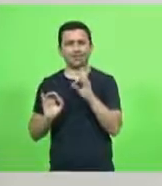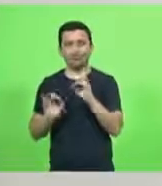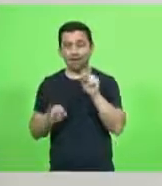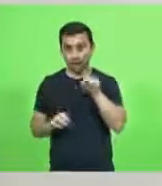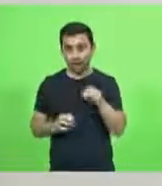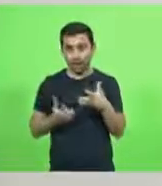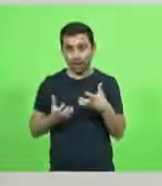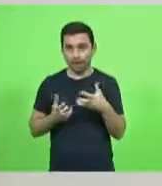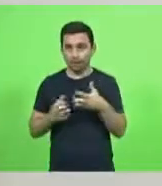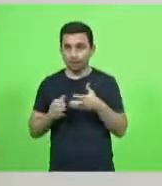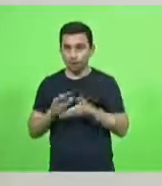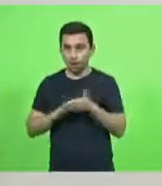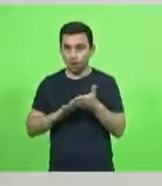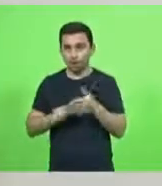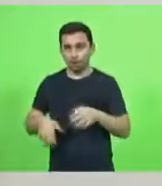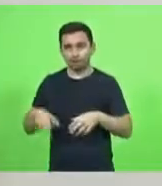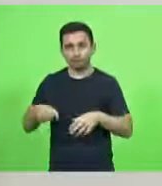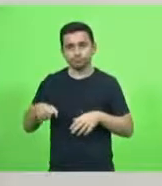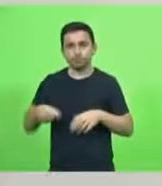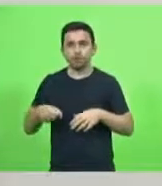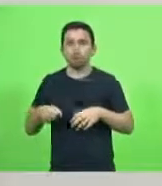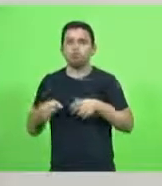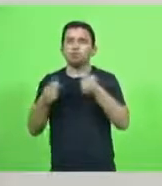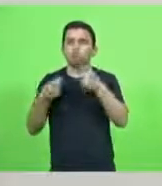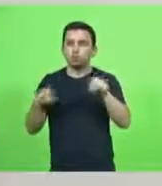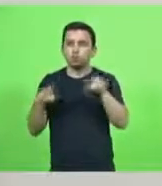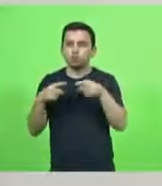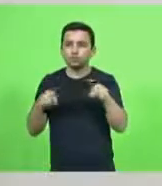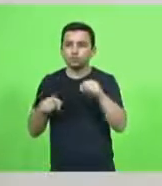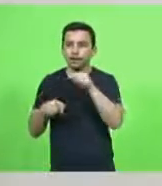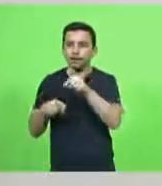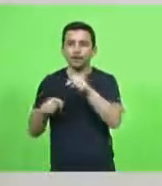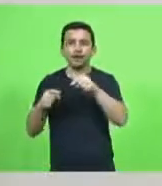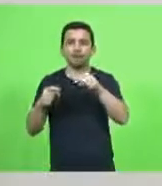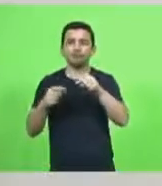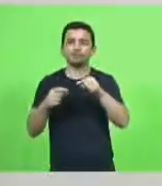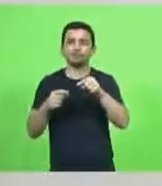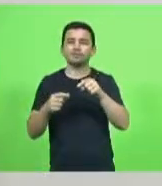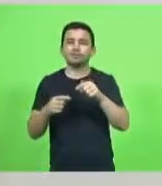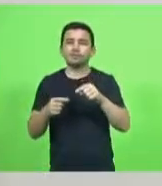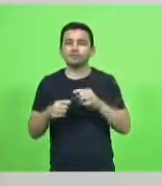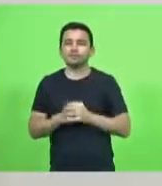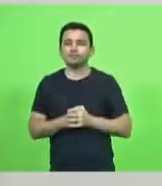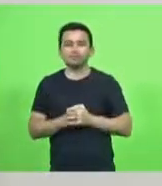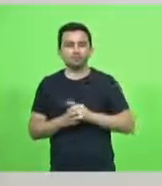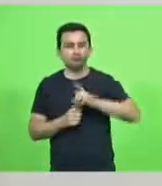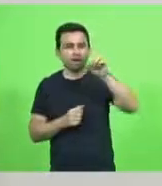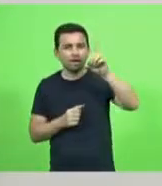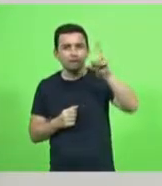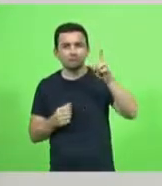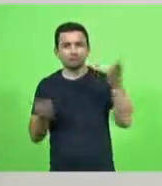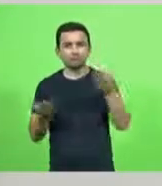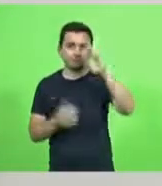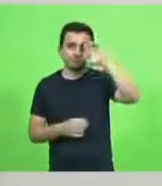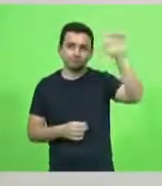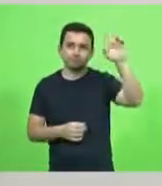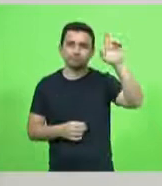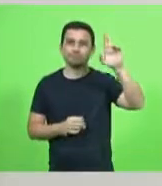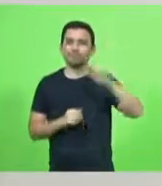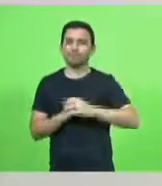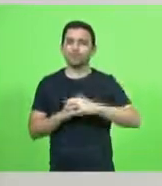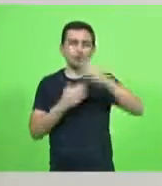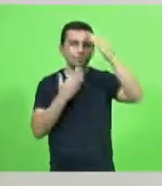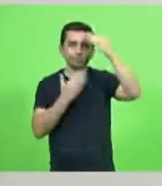ela pegava a bolsa e cantava uma música de autoria dela que dizia assim divino mestre muito